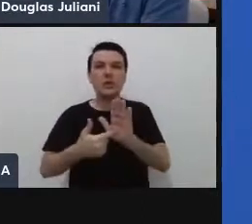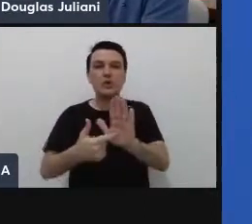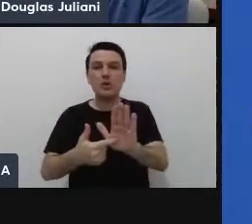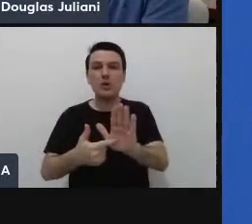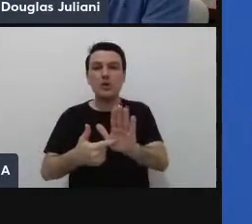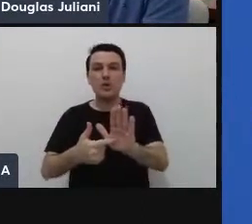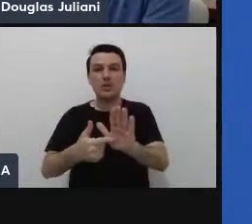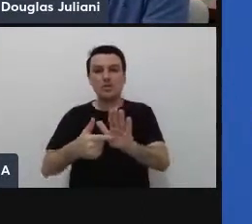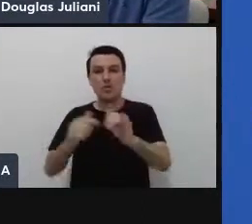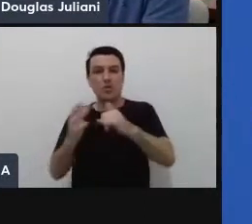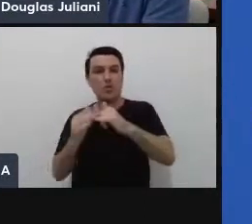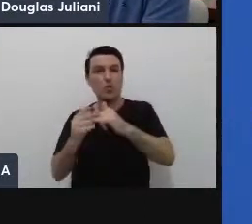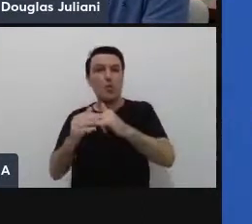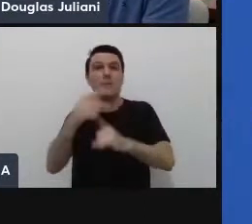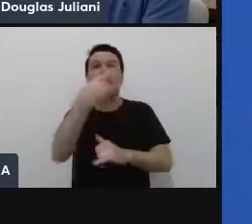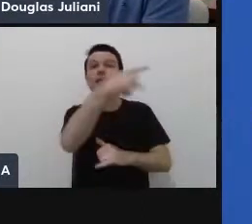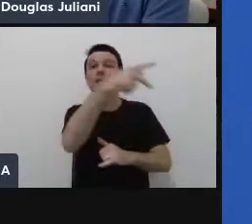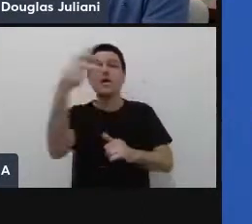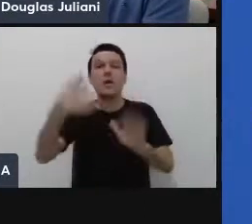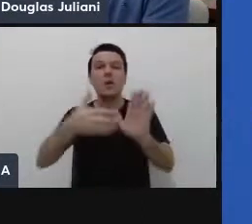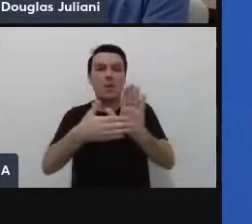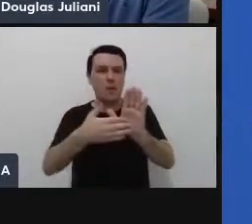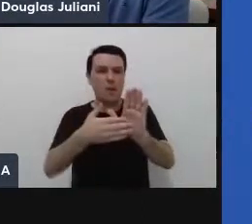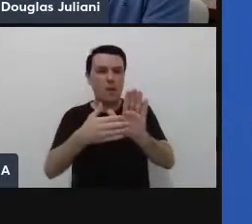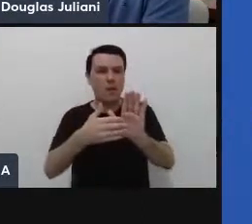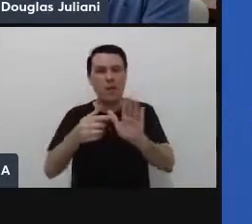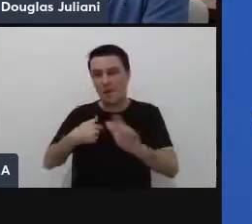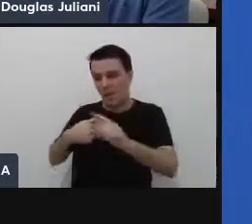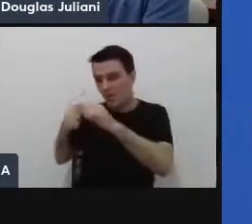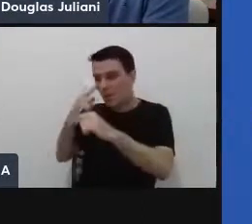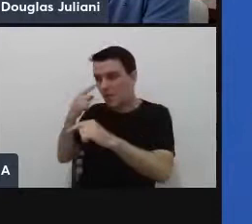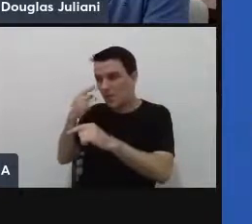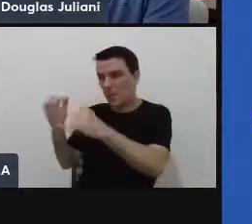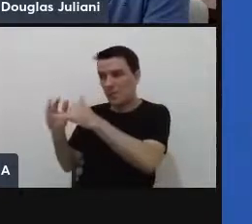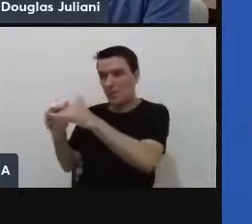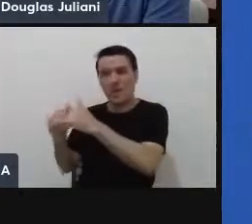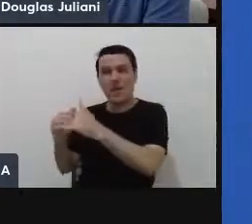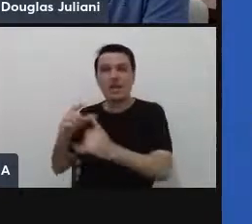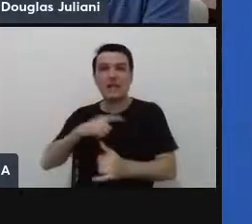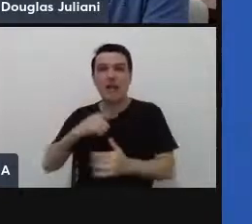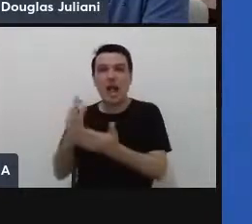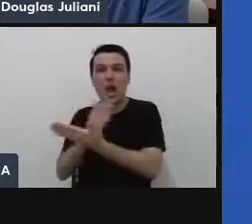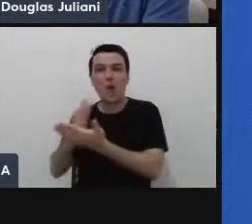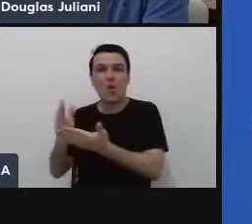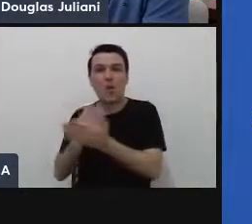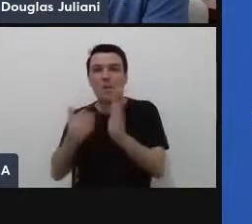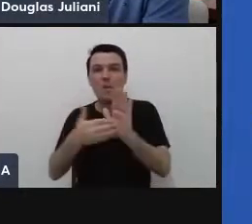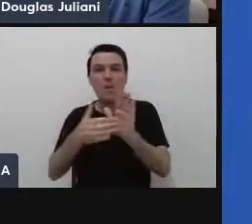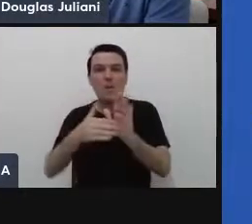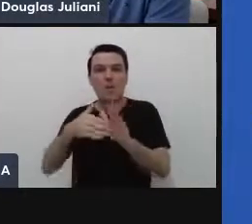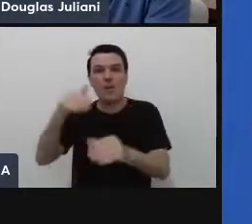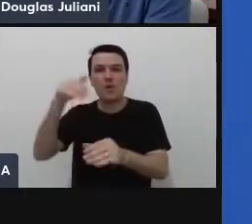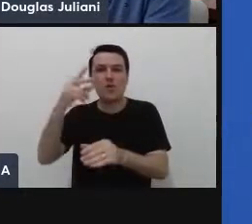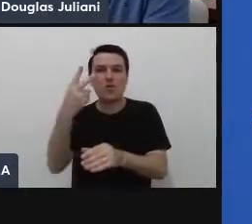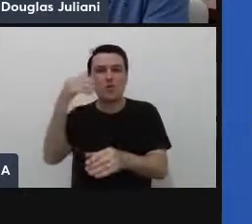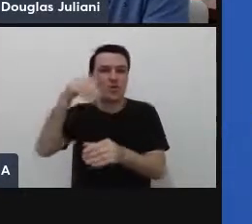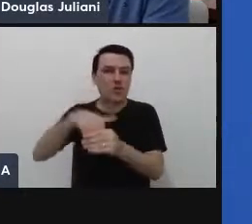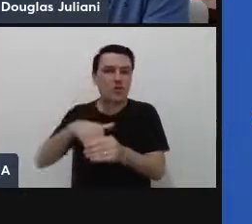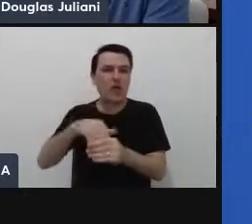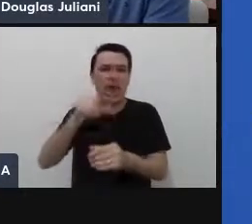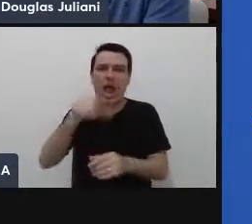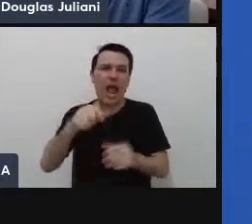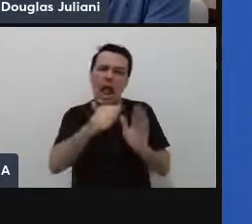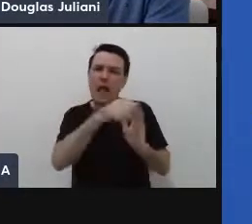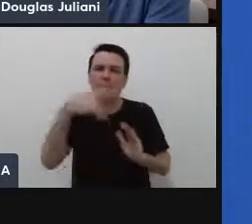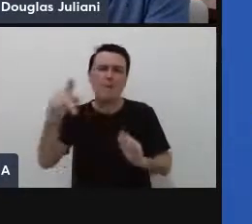vocês tem algumas propostas que estão com dois votos elas estão ali acabaram subindo isso aqui é aplicativo que faz isso